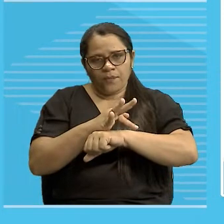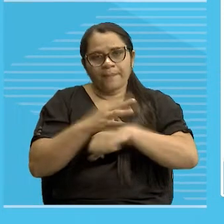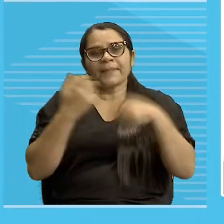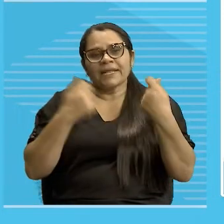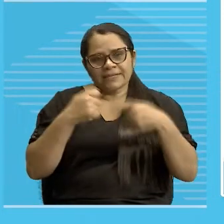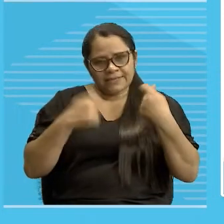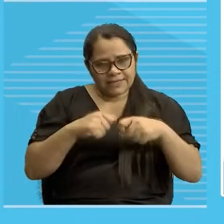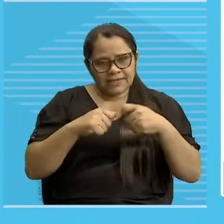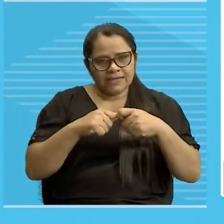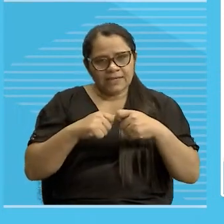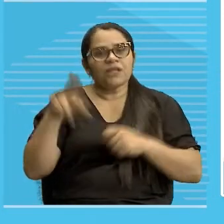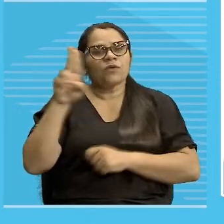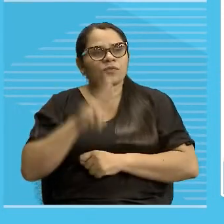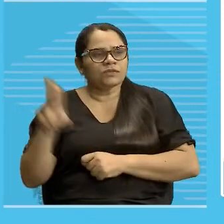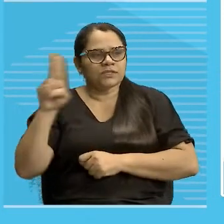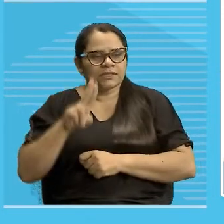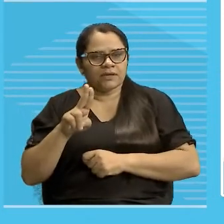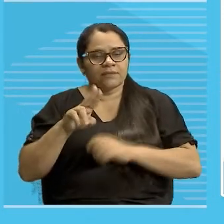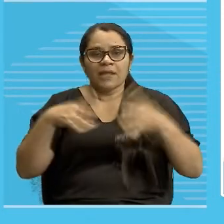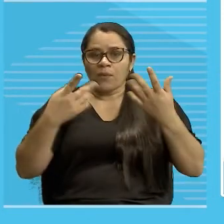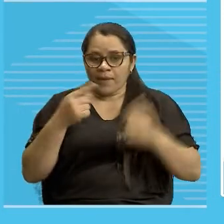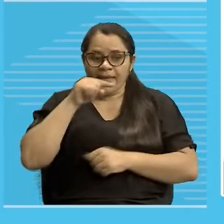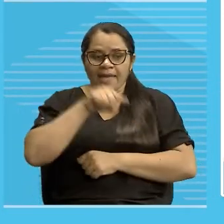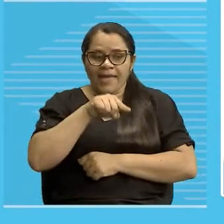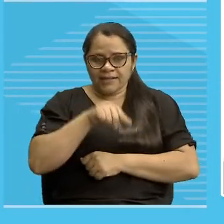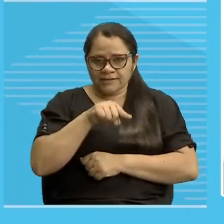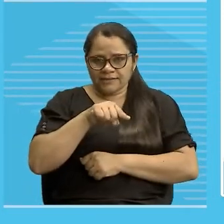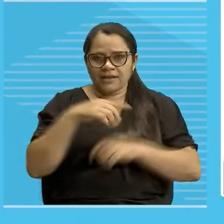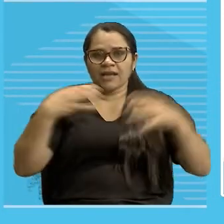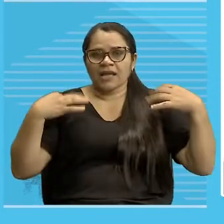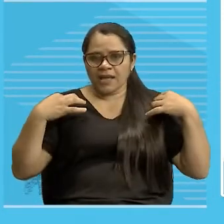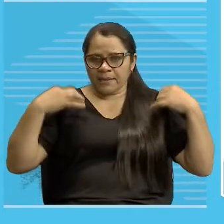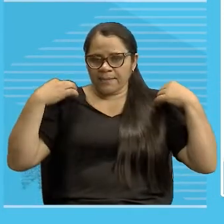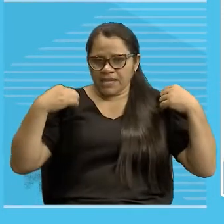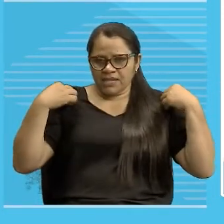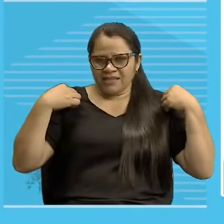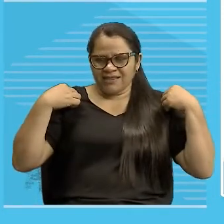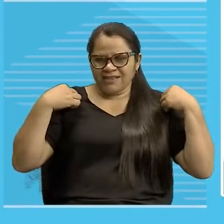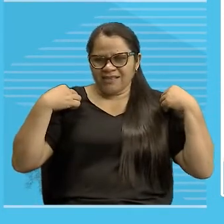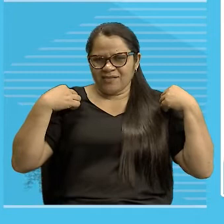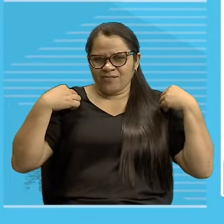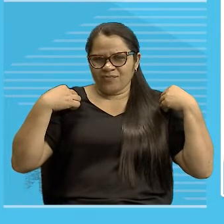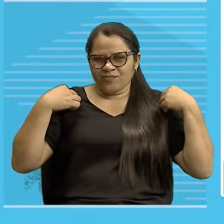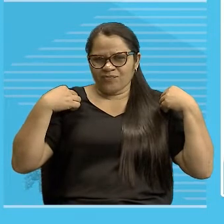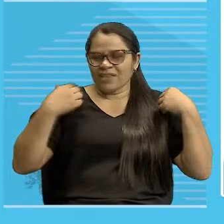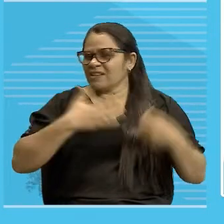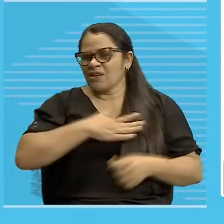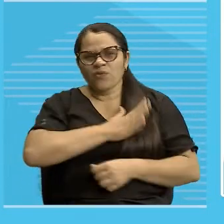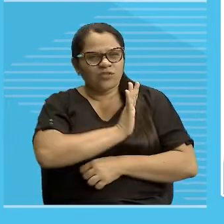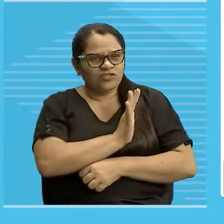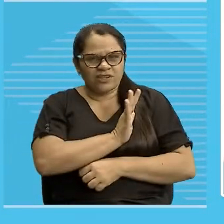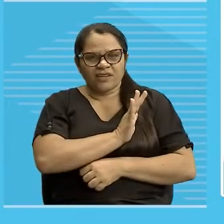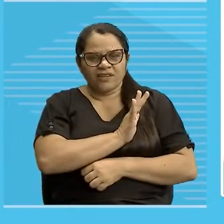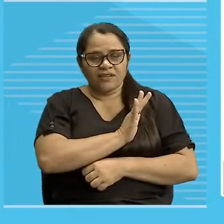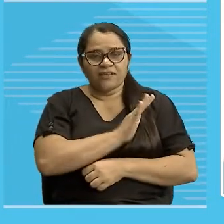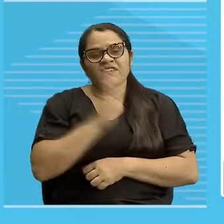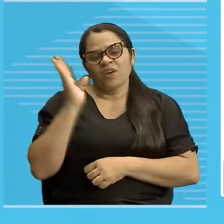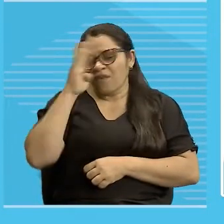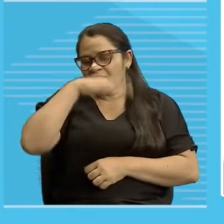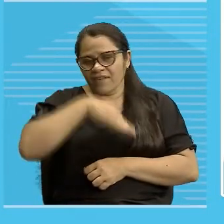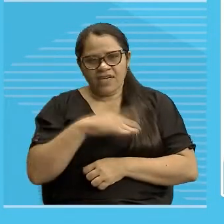aí, então eu digo, essa camisa não ficou nada bem em você, o contexto vai deixar bem claro